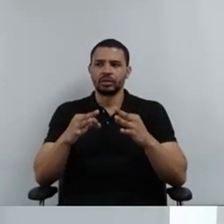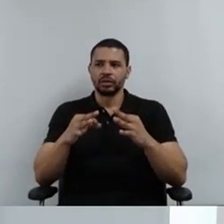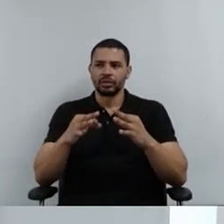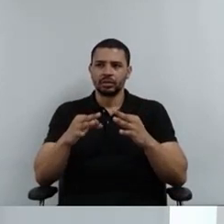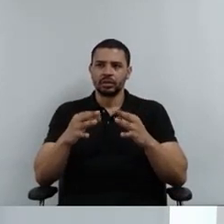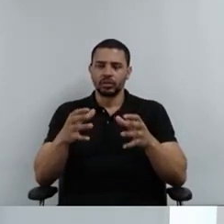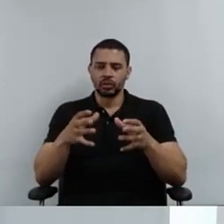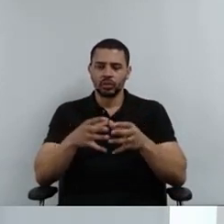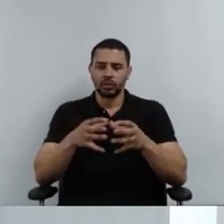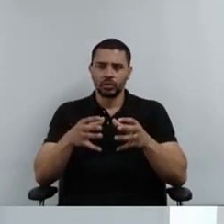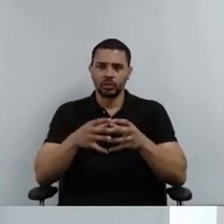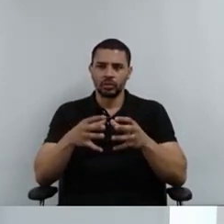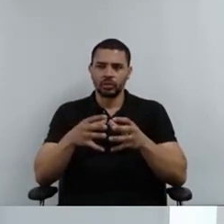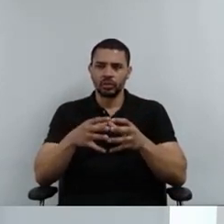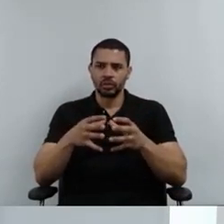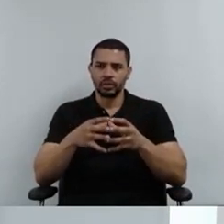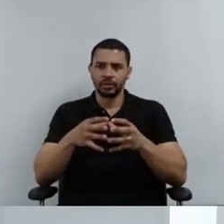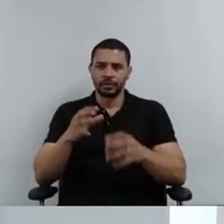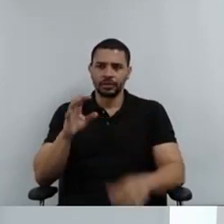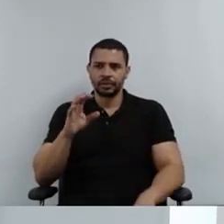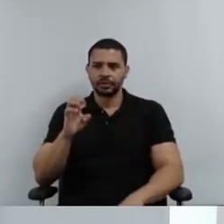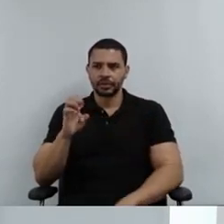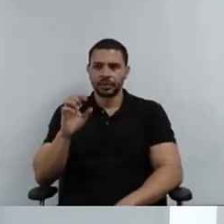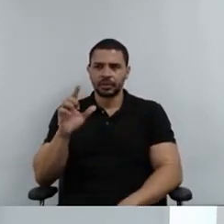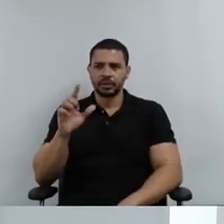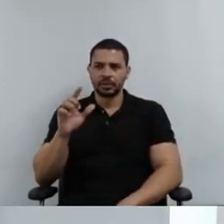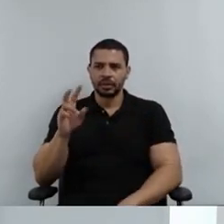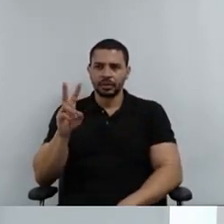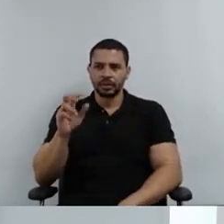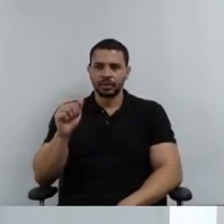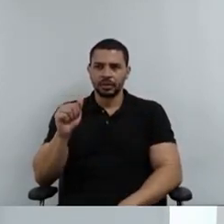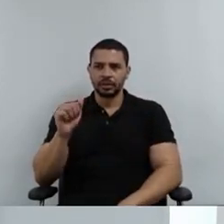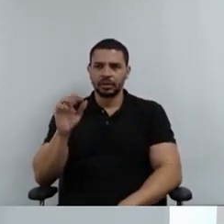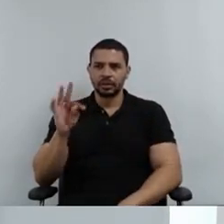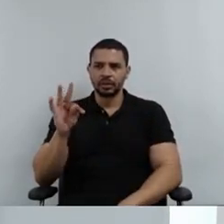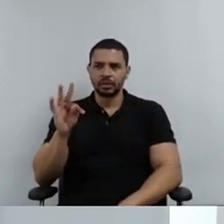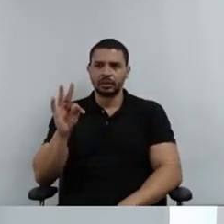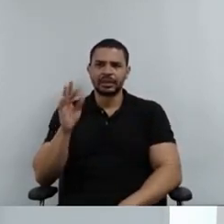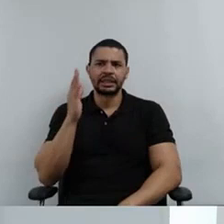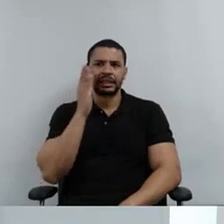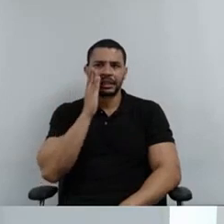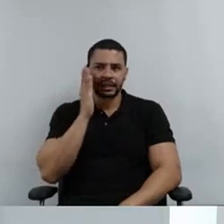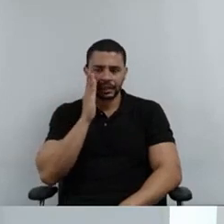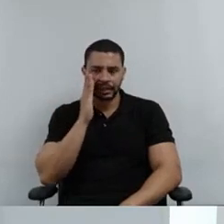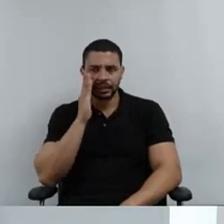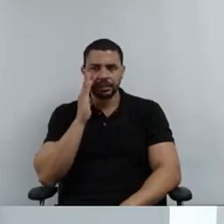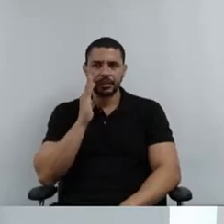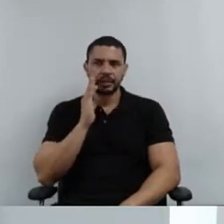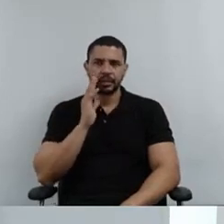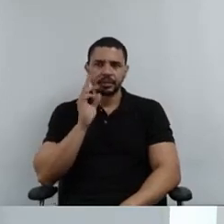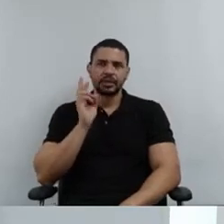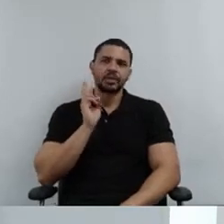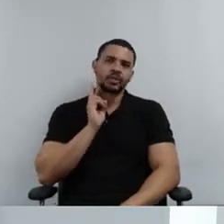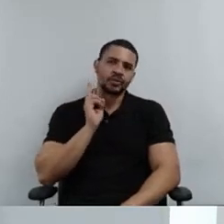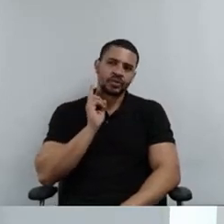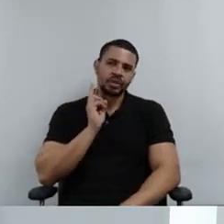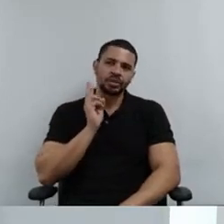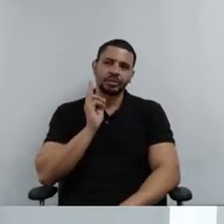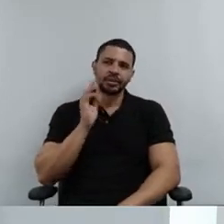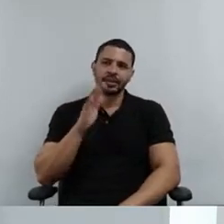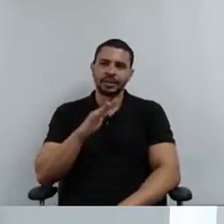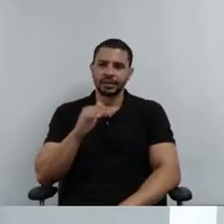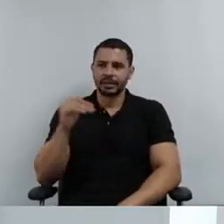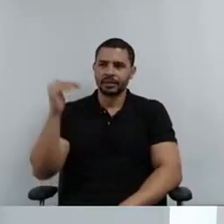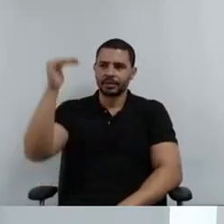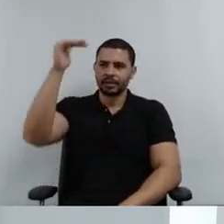crianças, porque a gente tem a vítima adulta toda sequelada e a criança que está lá obrigada